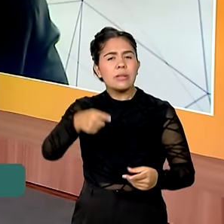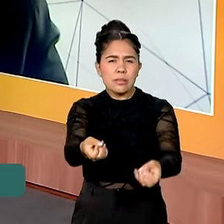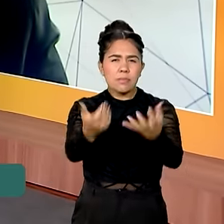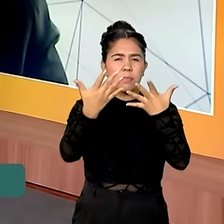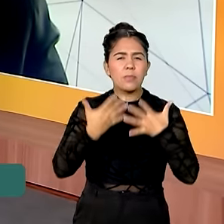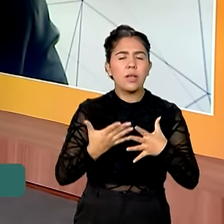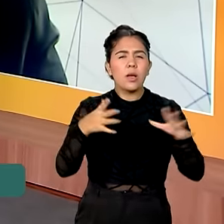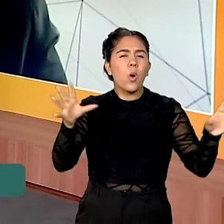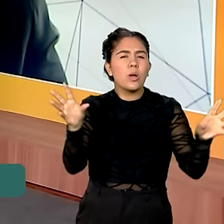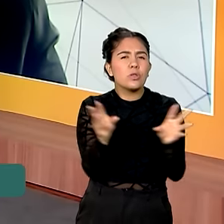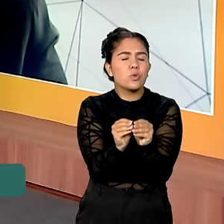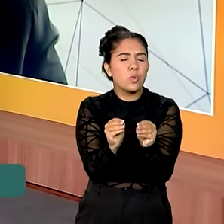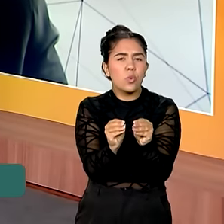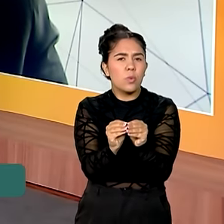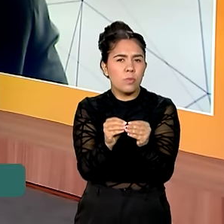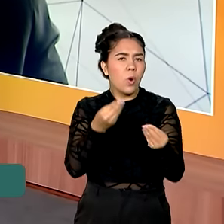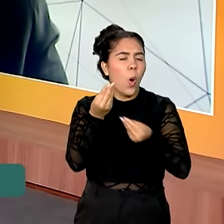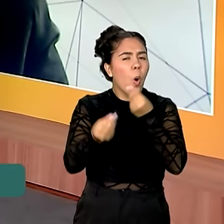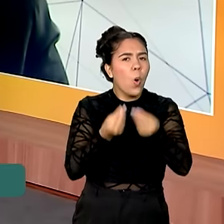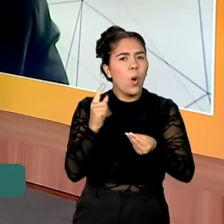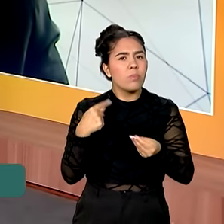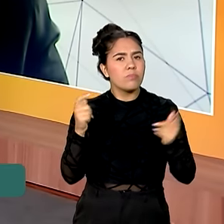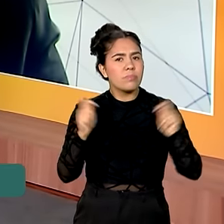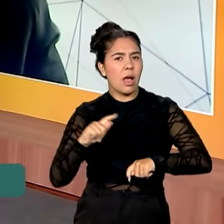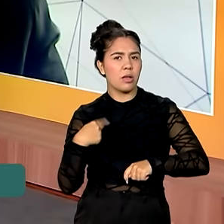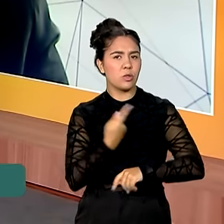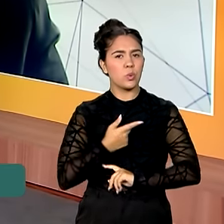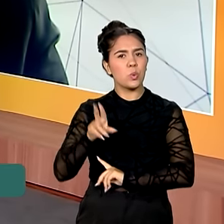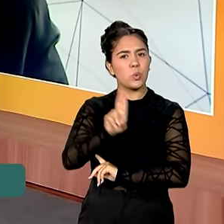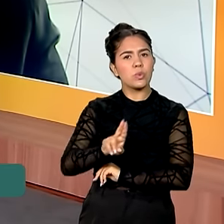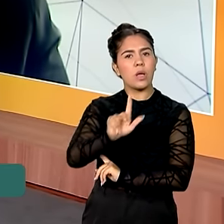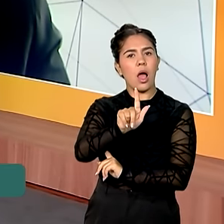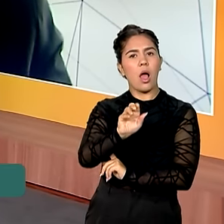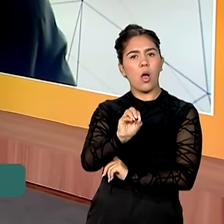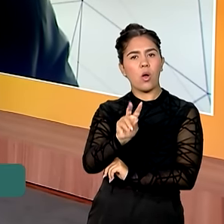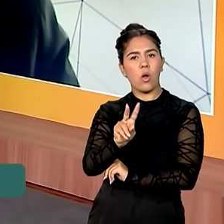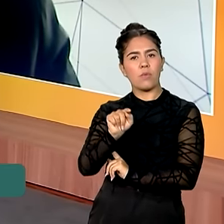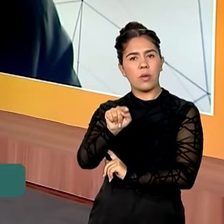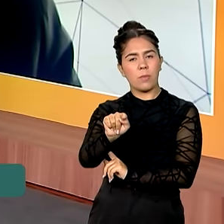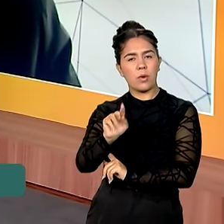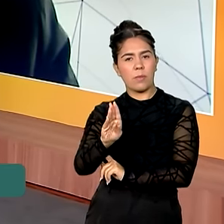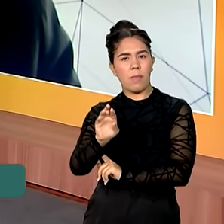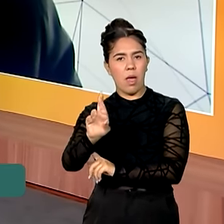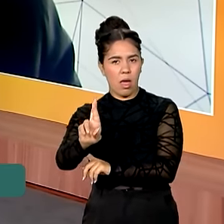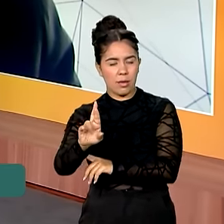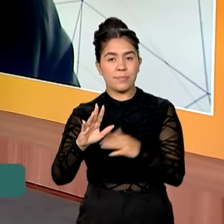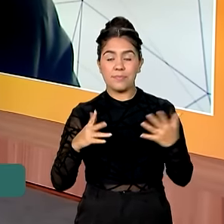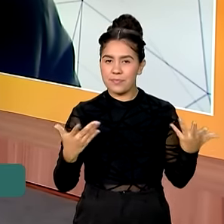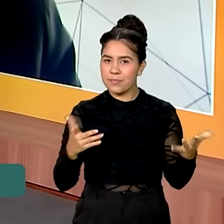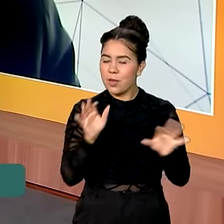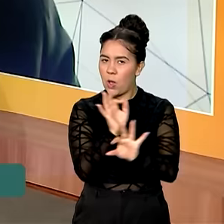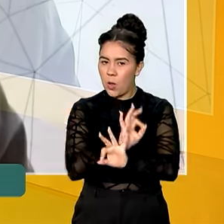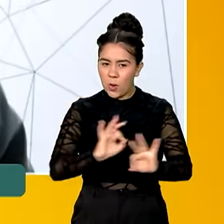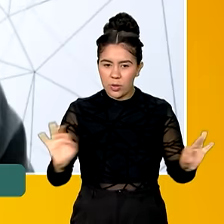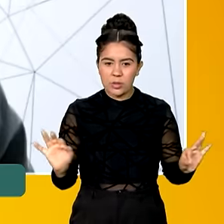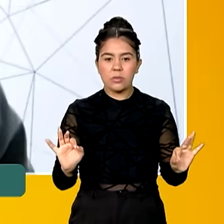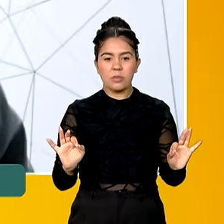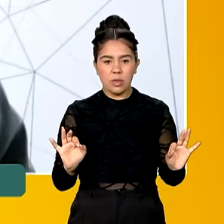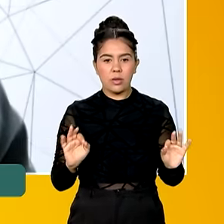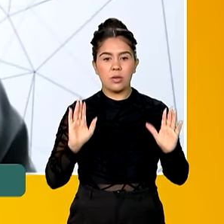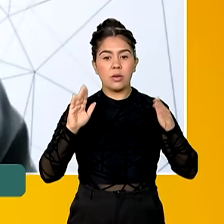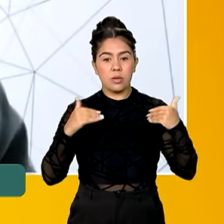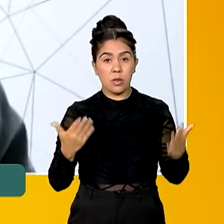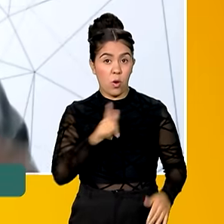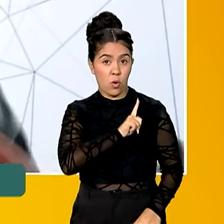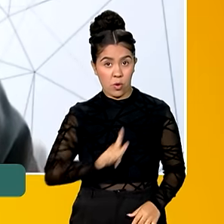uma geral, assim, de como que a gente pode usar a gov.br? Não, excelente. O